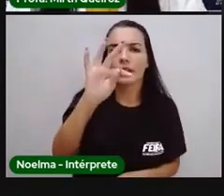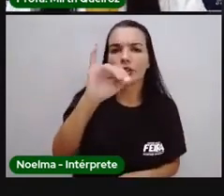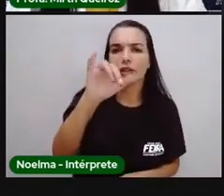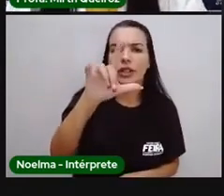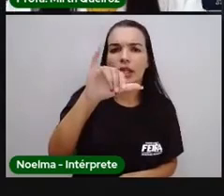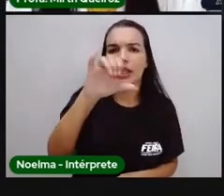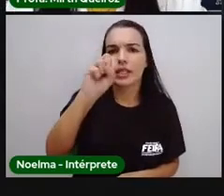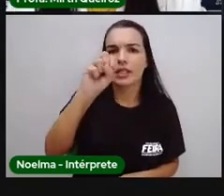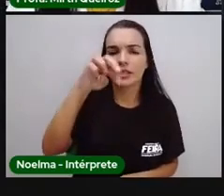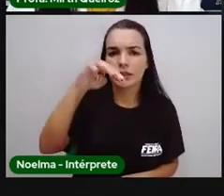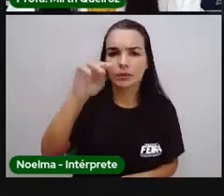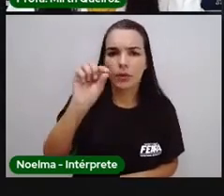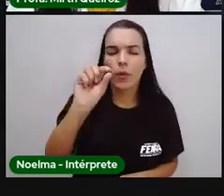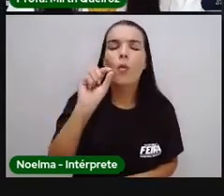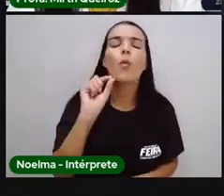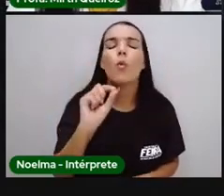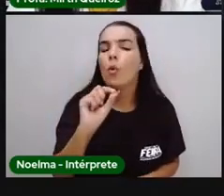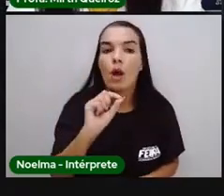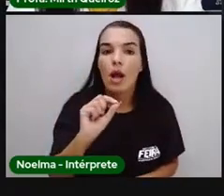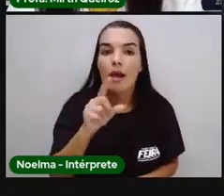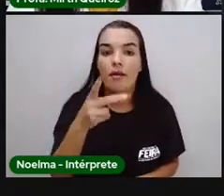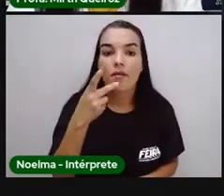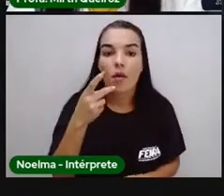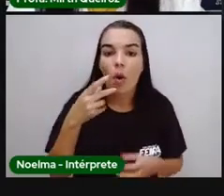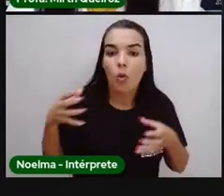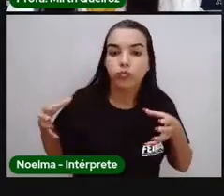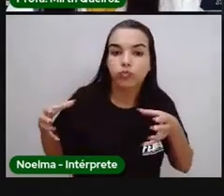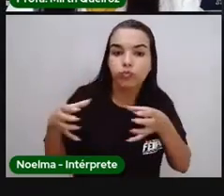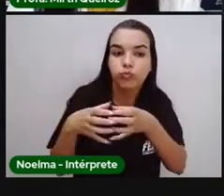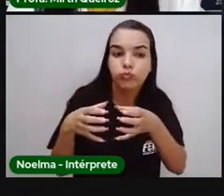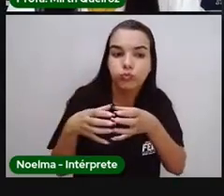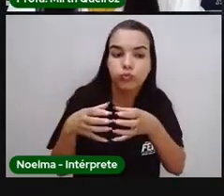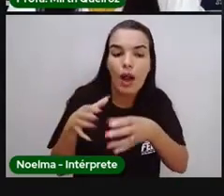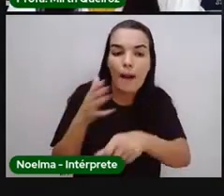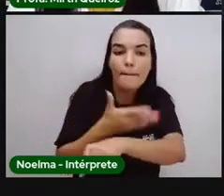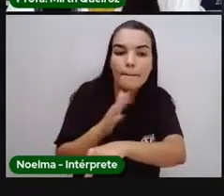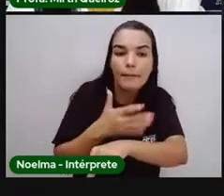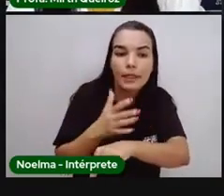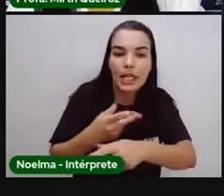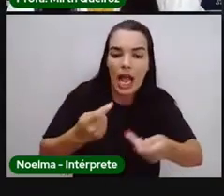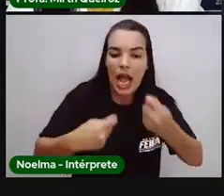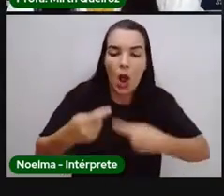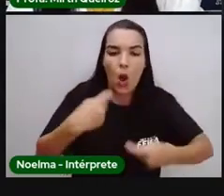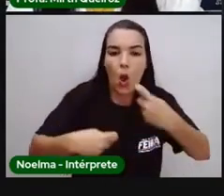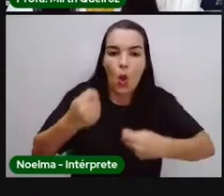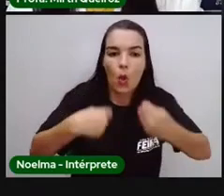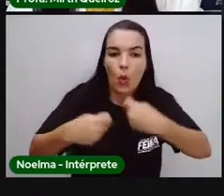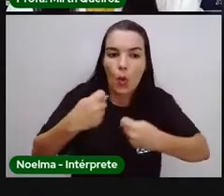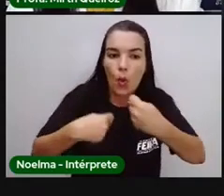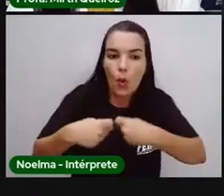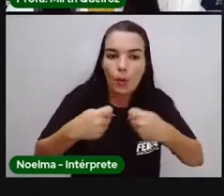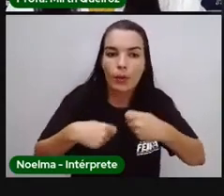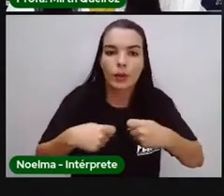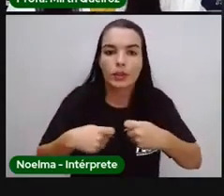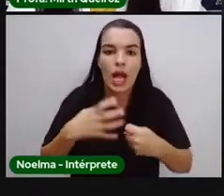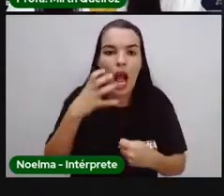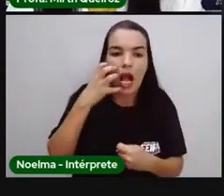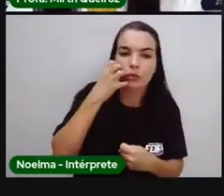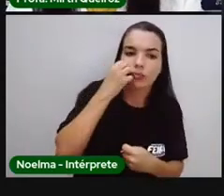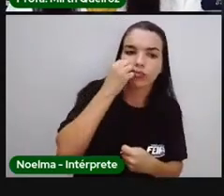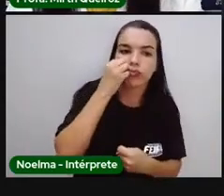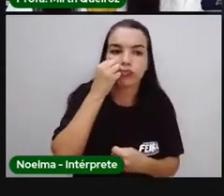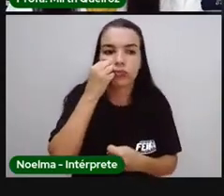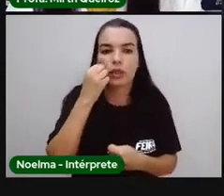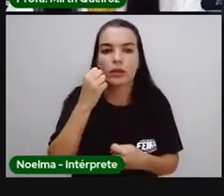econômicas adotada pelas nações europeias, principalmente durante as grandes navegações, e o